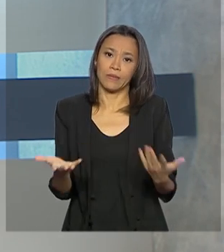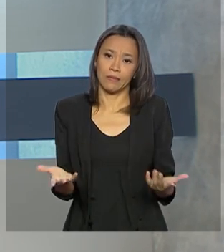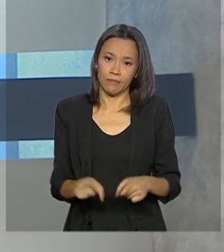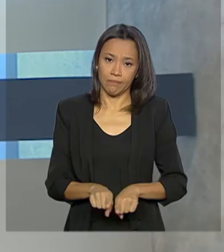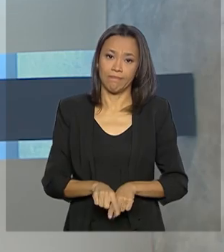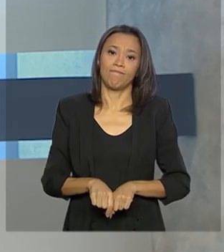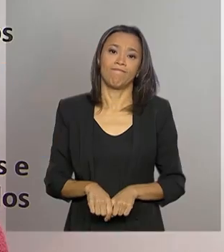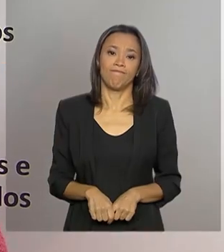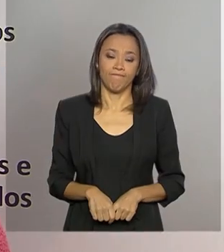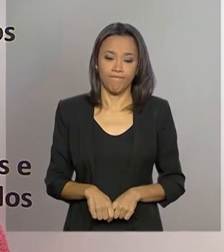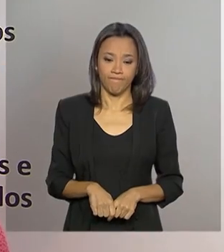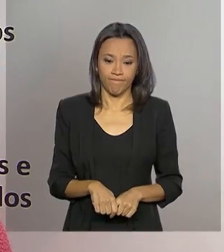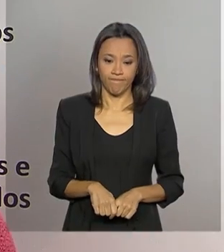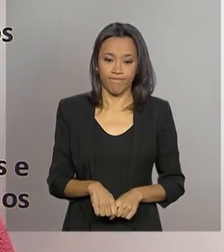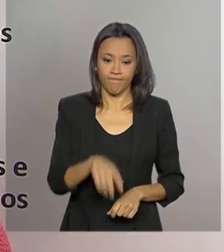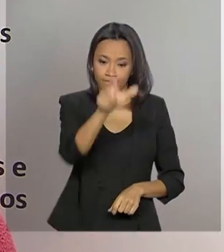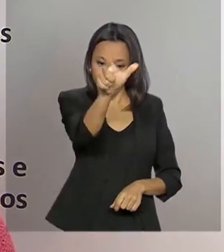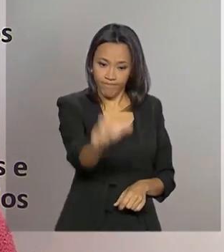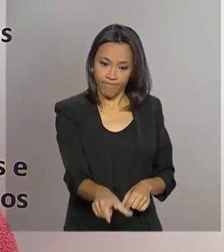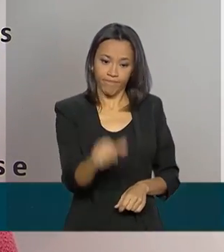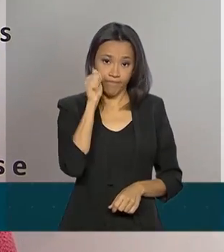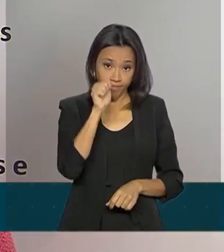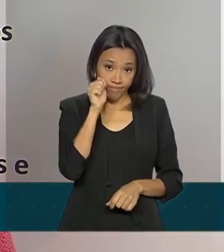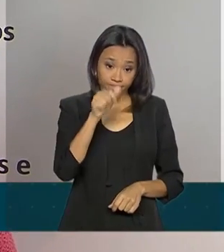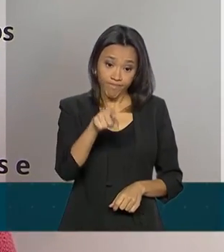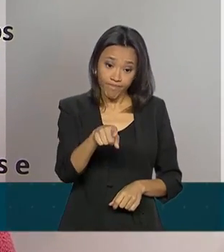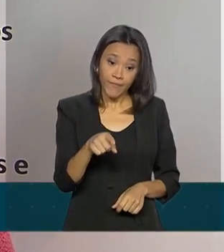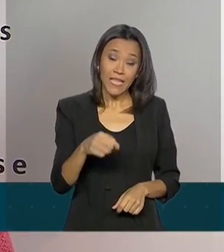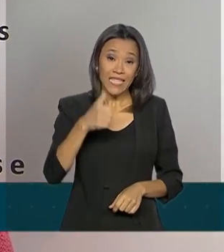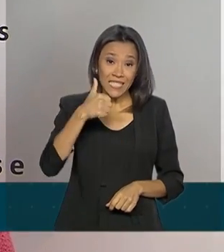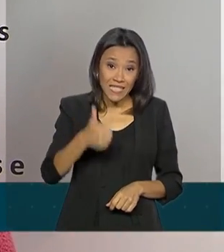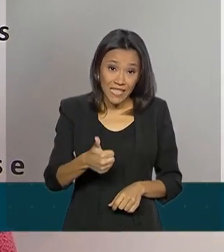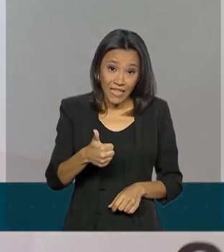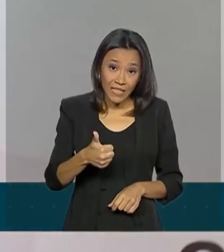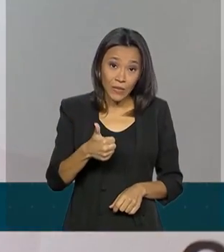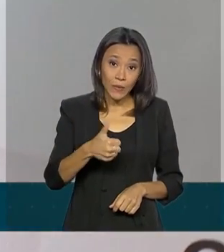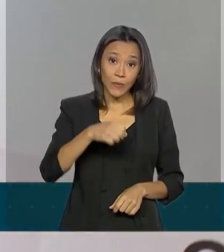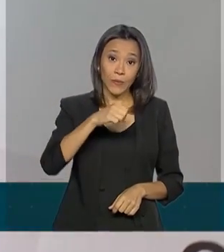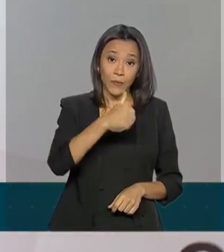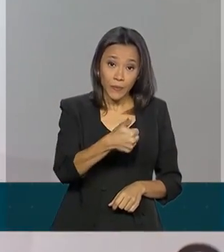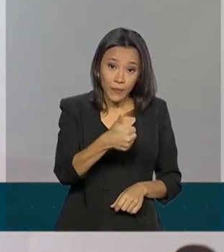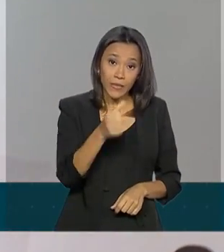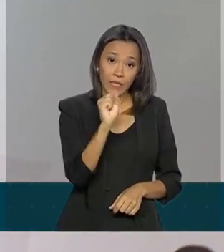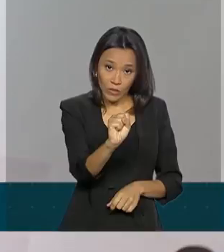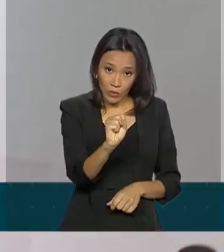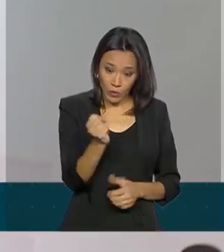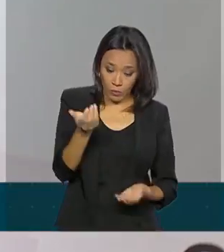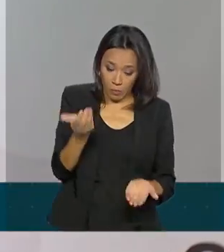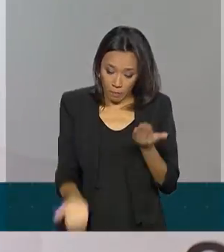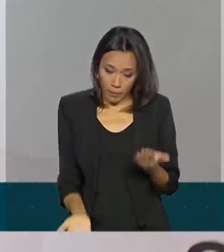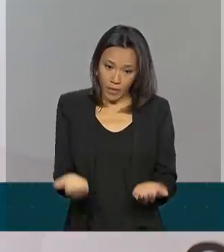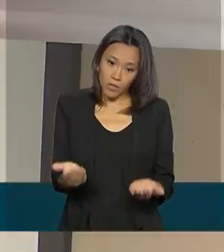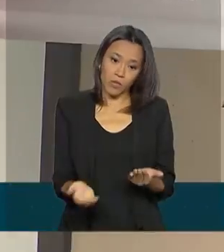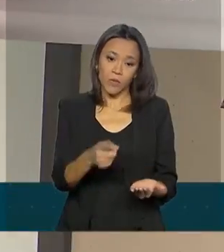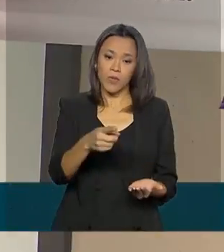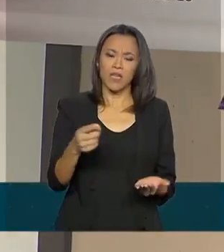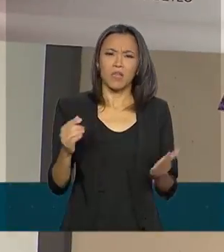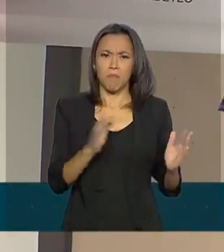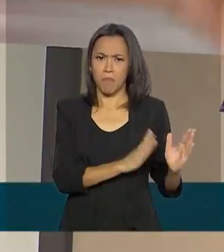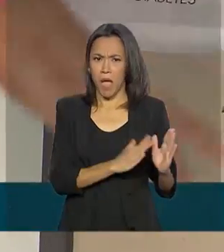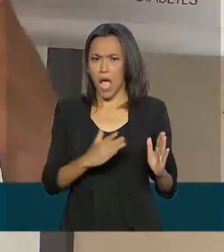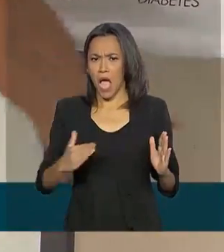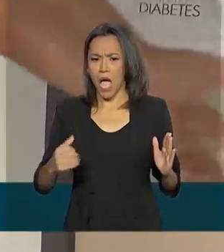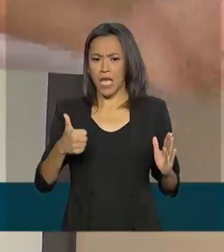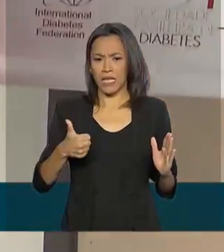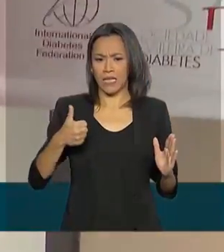mais. Maria do Socorro tem 118 quilos. Ao longo dos últimos 13 anos, ela foi